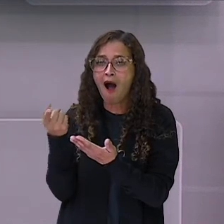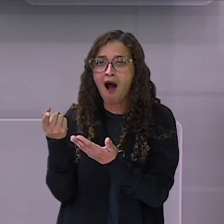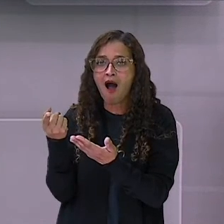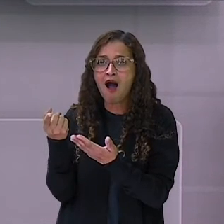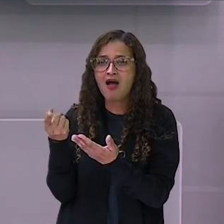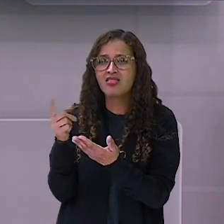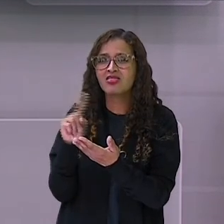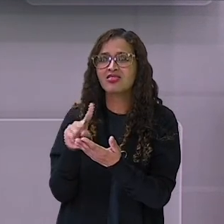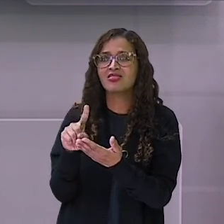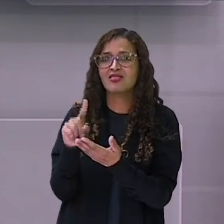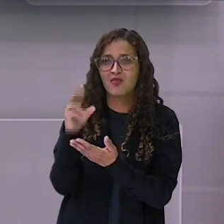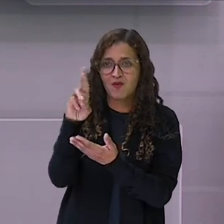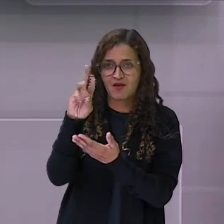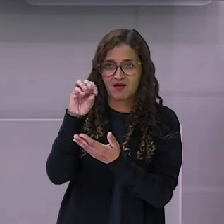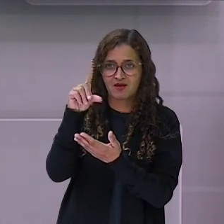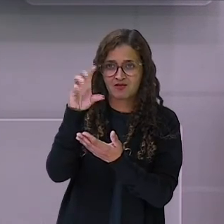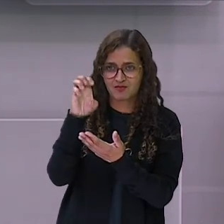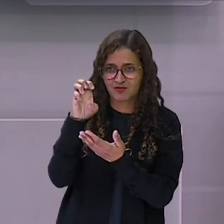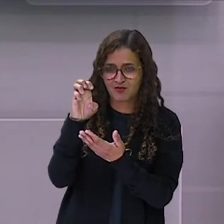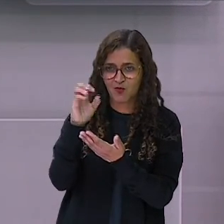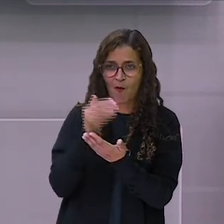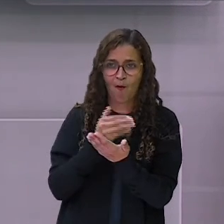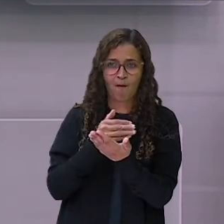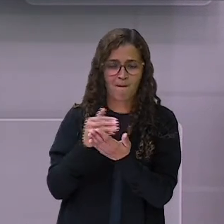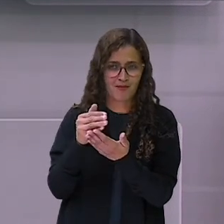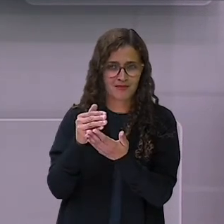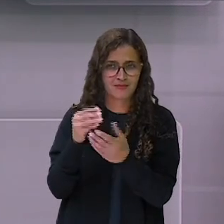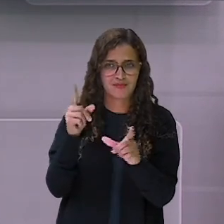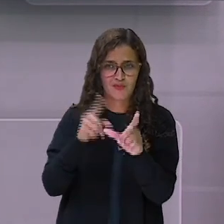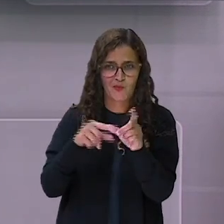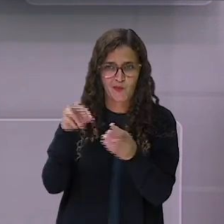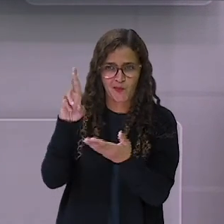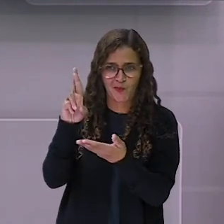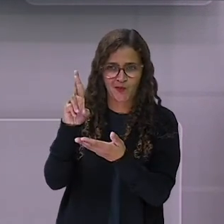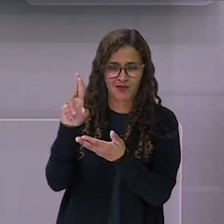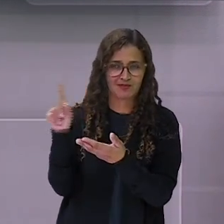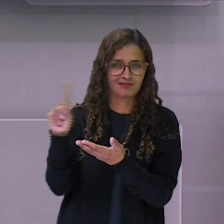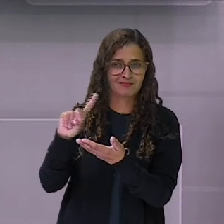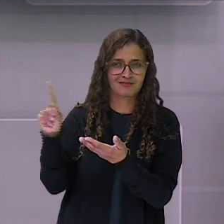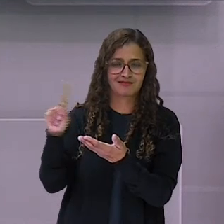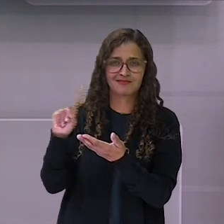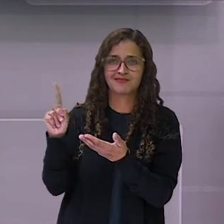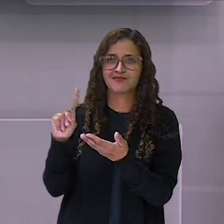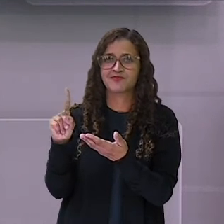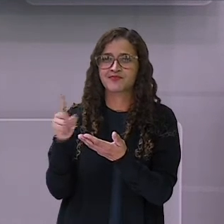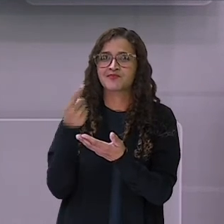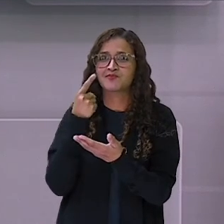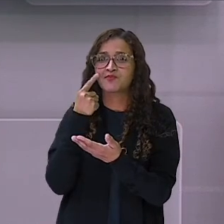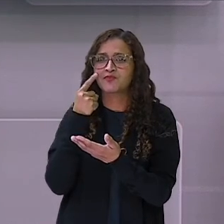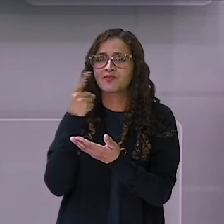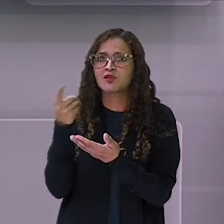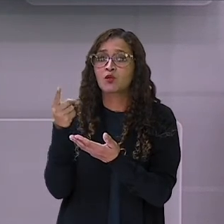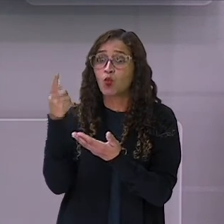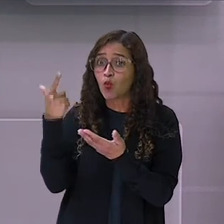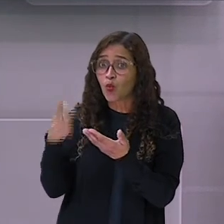Mas é rede. Não é raposa. Então não é essa. Nós temos aqui